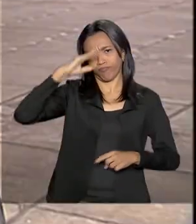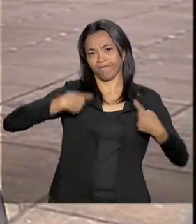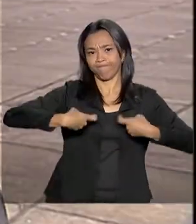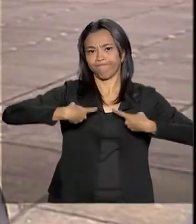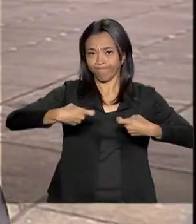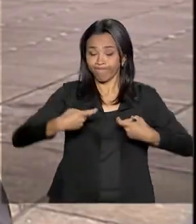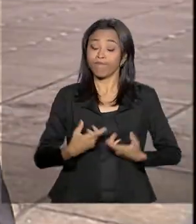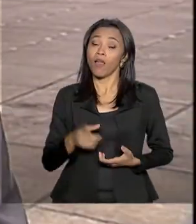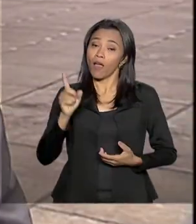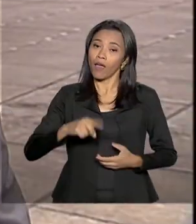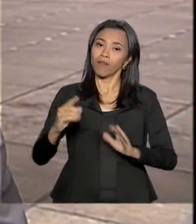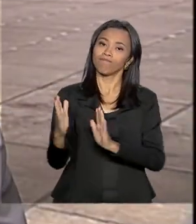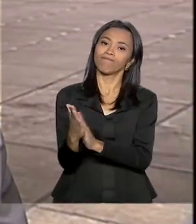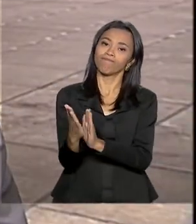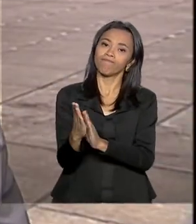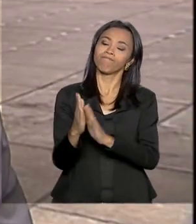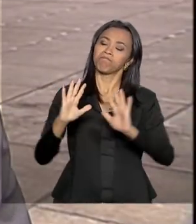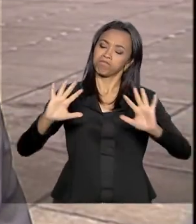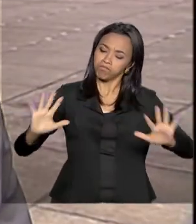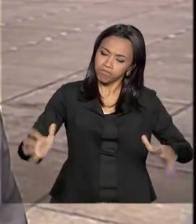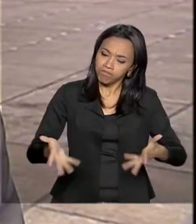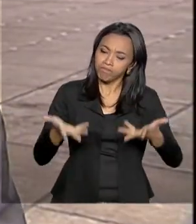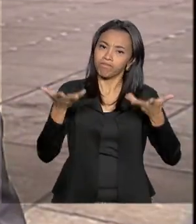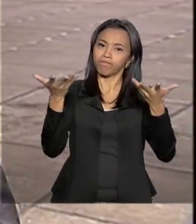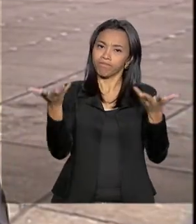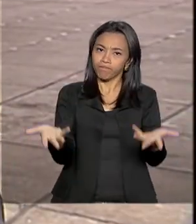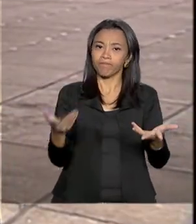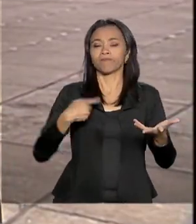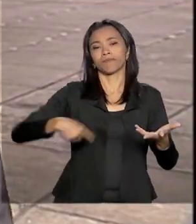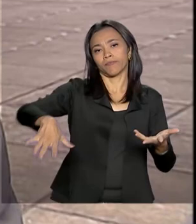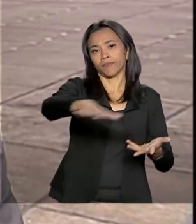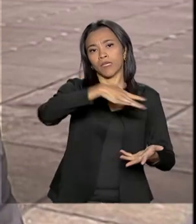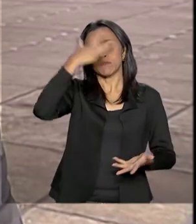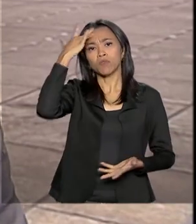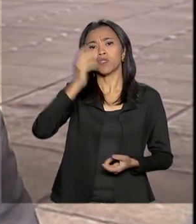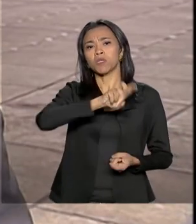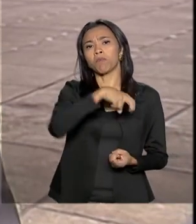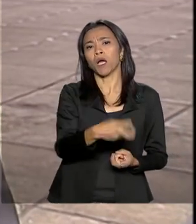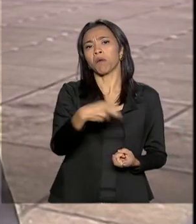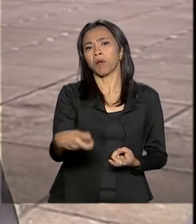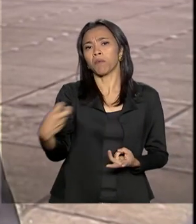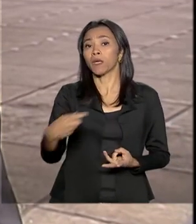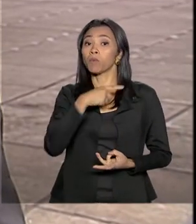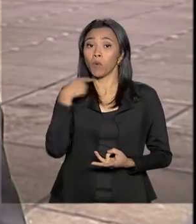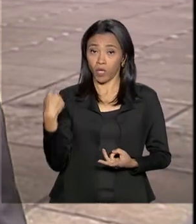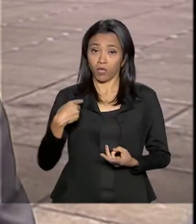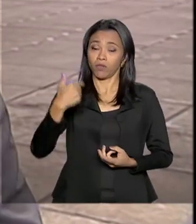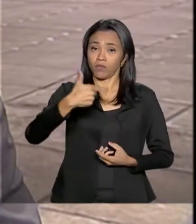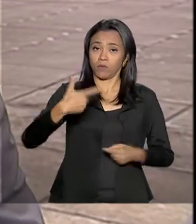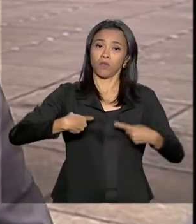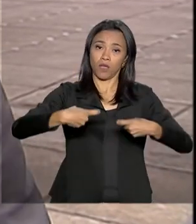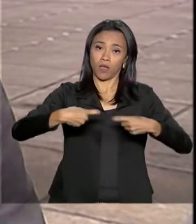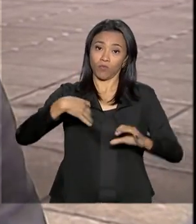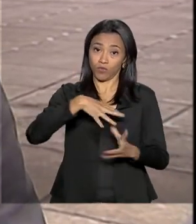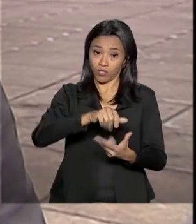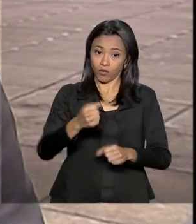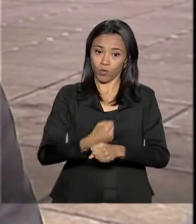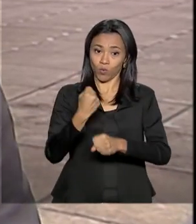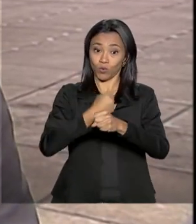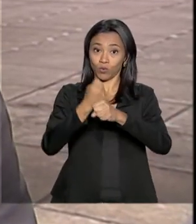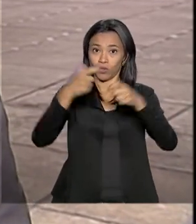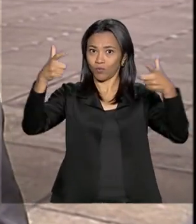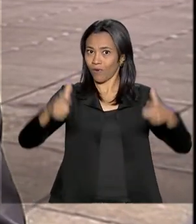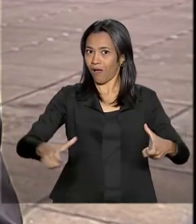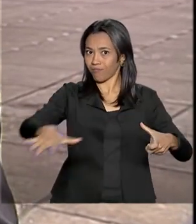Nacional aos Mortos na Segunda Guerra Mundial, que fica no Aterro do Flamengo. Monumento também conhecido como Monumento dos